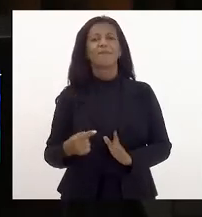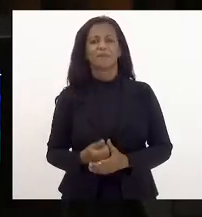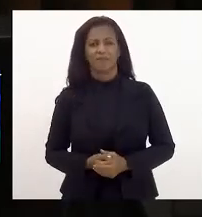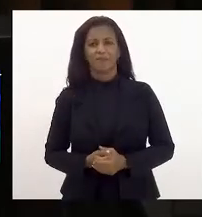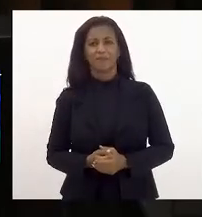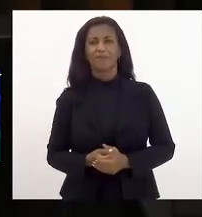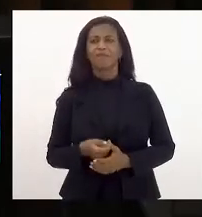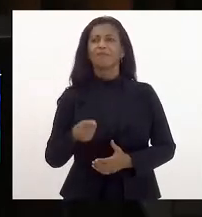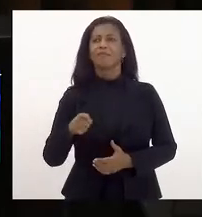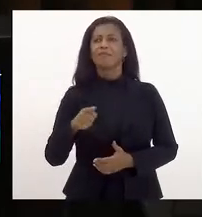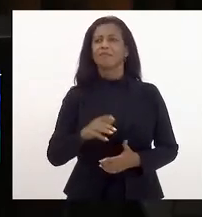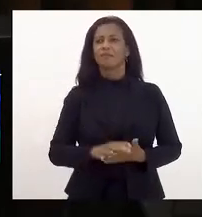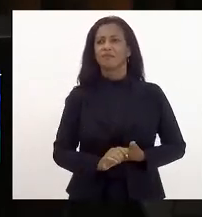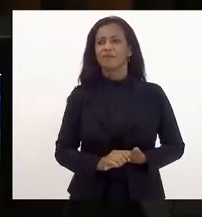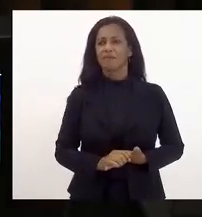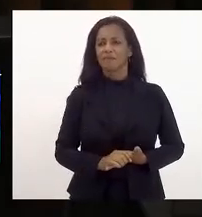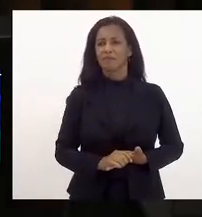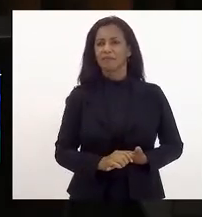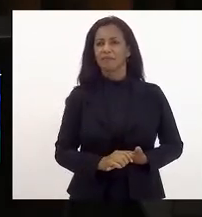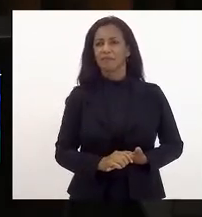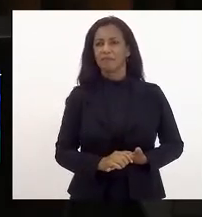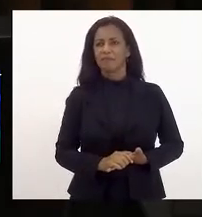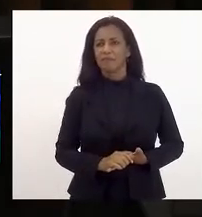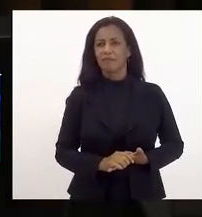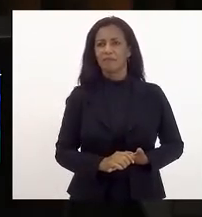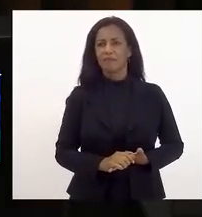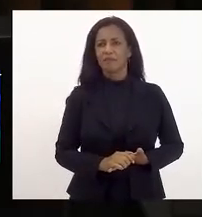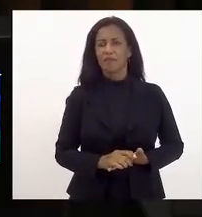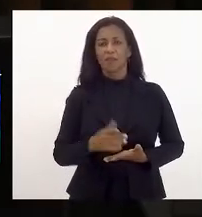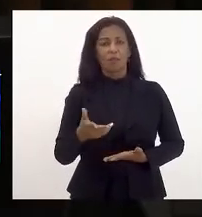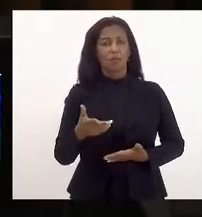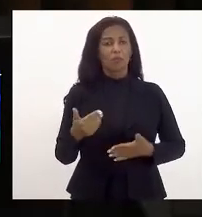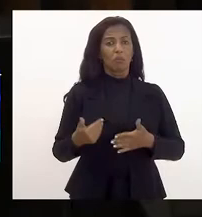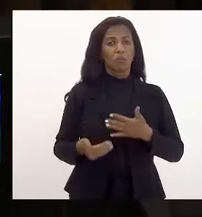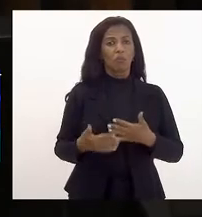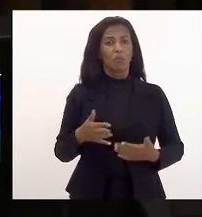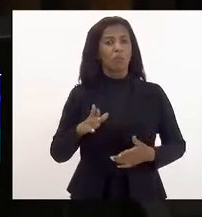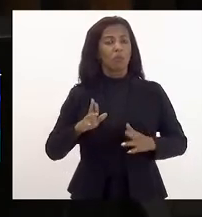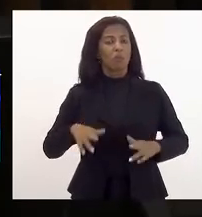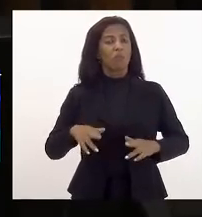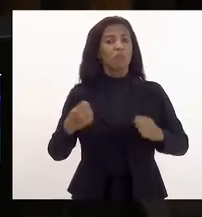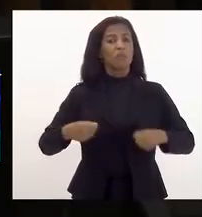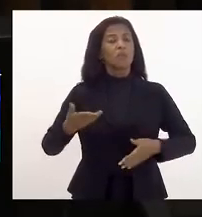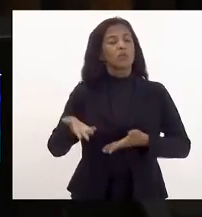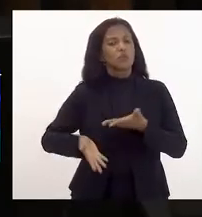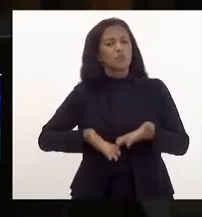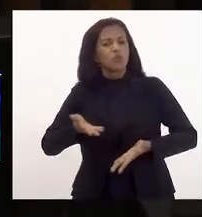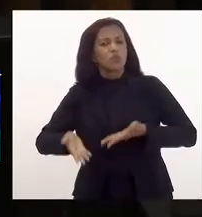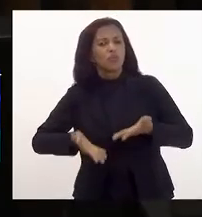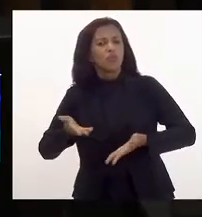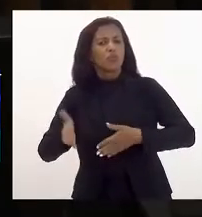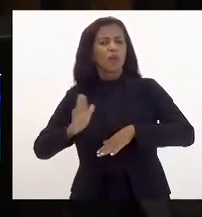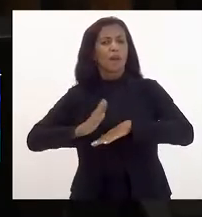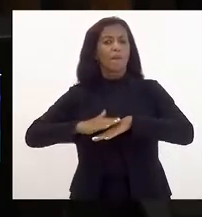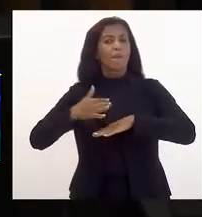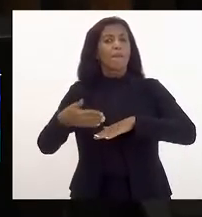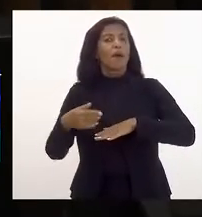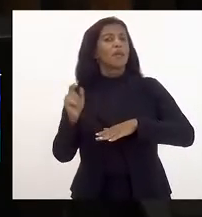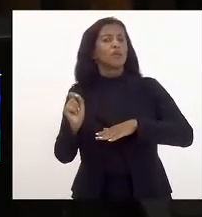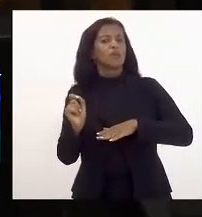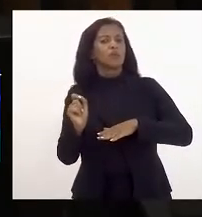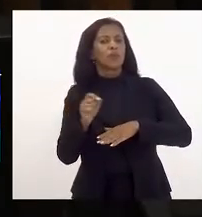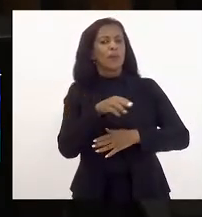sistema. O que é uma inversão, deveríamos nos dedicar muito as metas